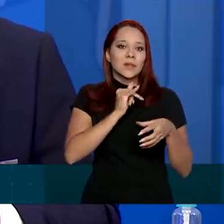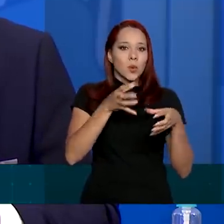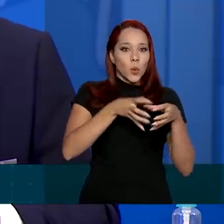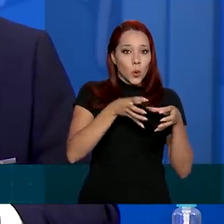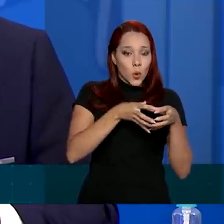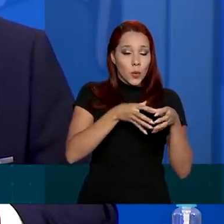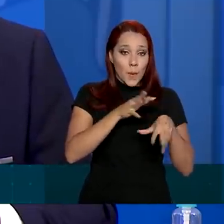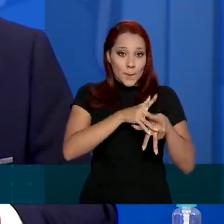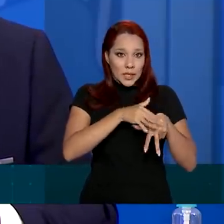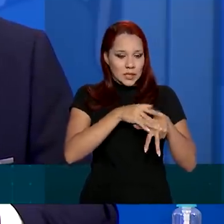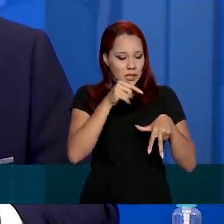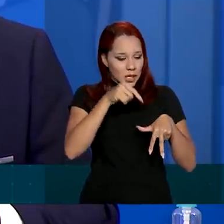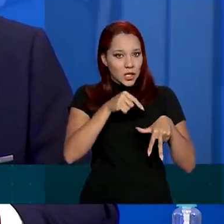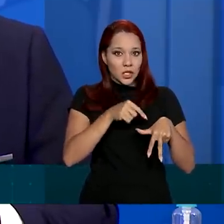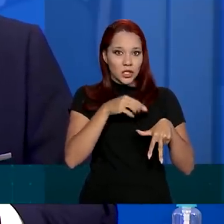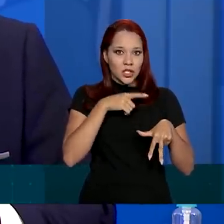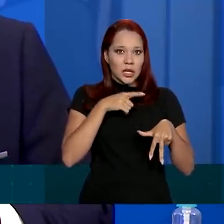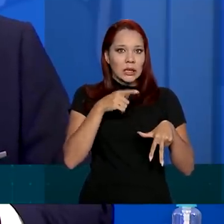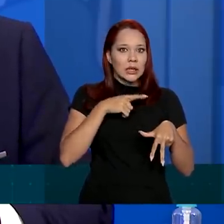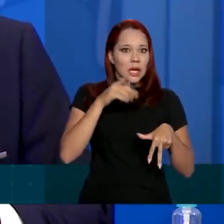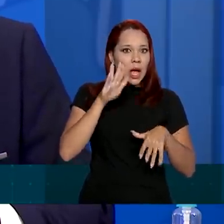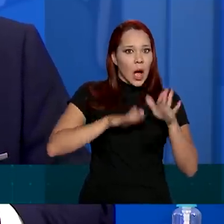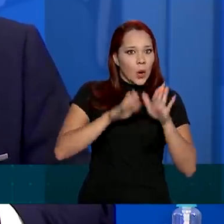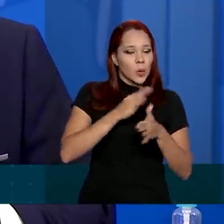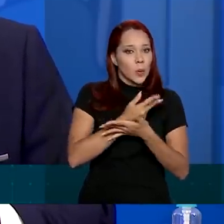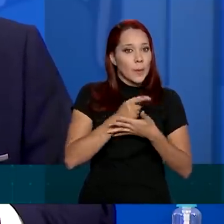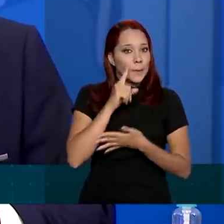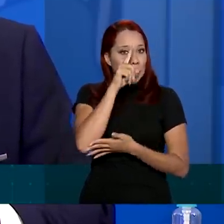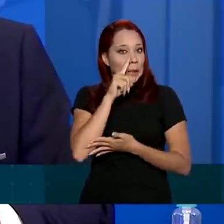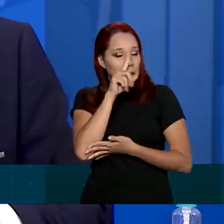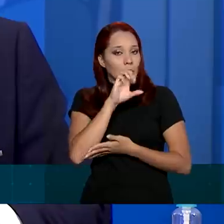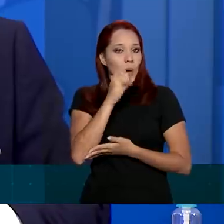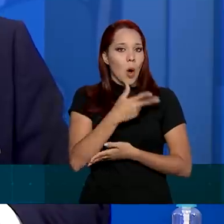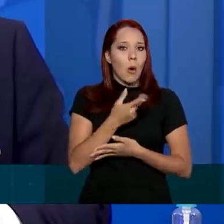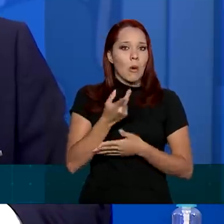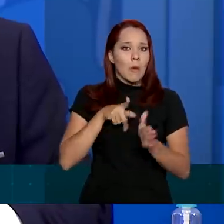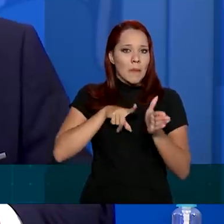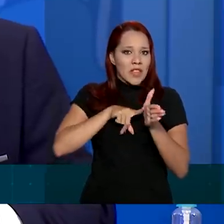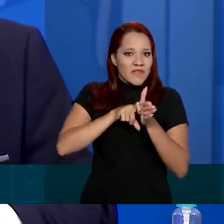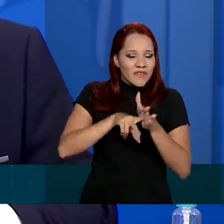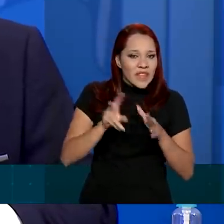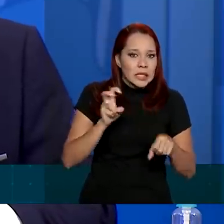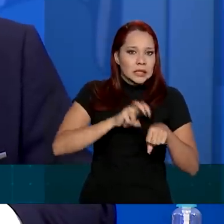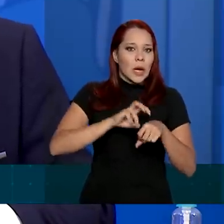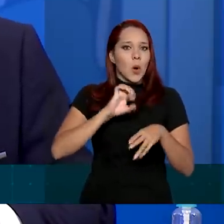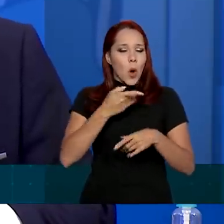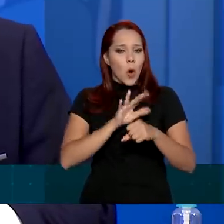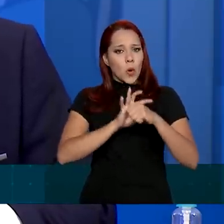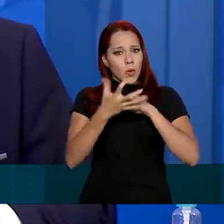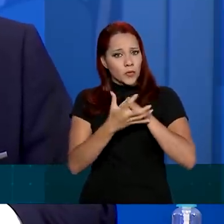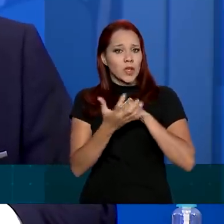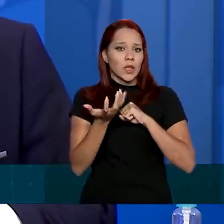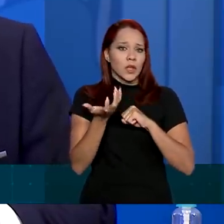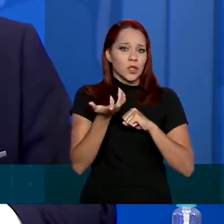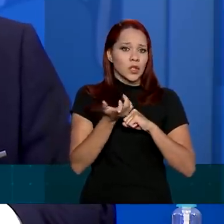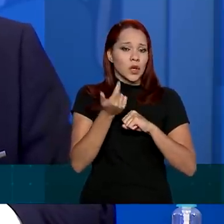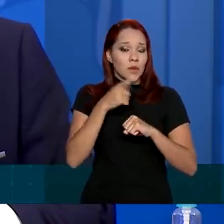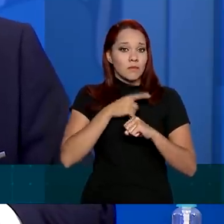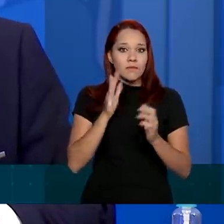exibir algum tipo de tendência perigosa, seja para a infecção, seja mais para o COVID, para ficar mais